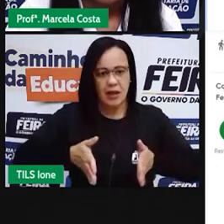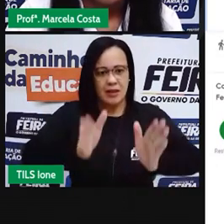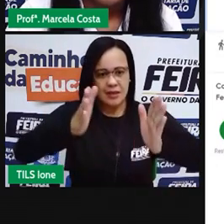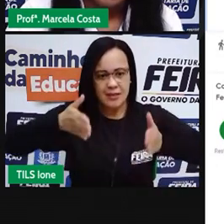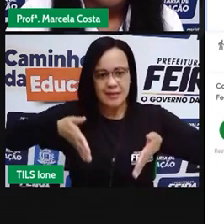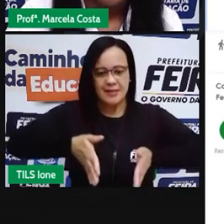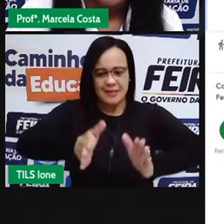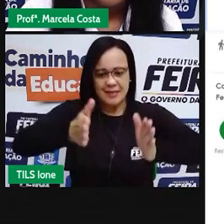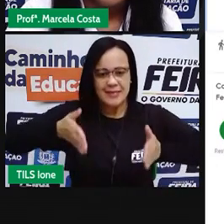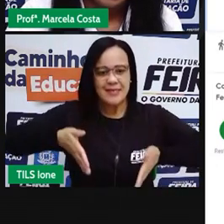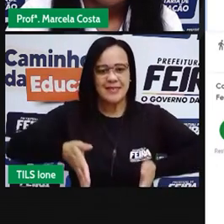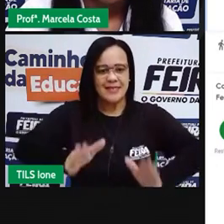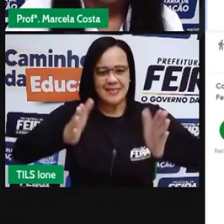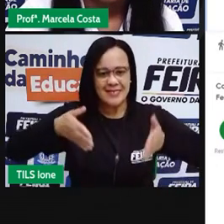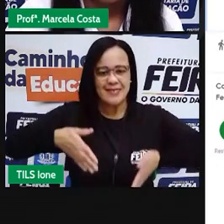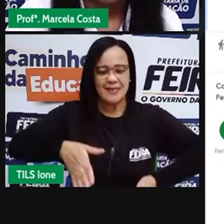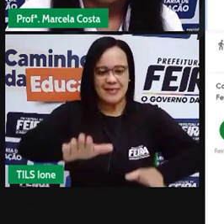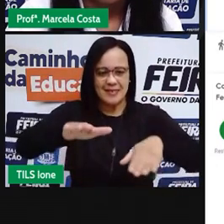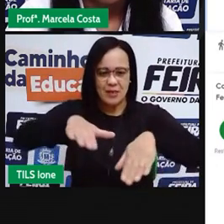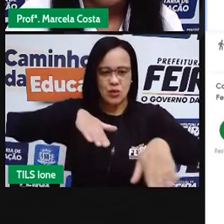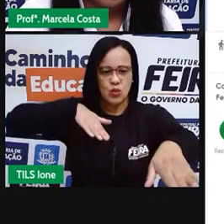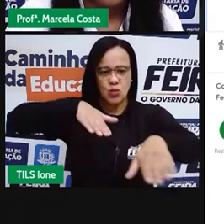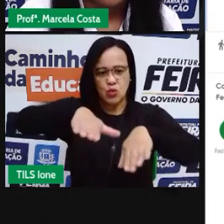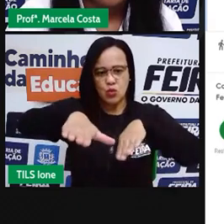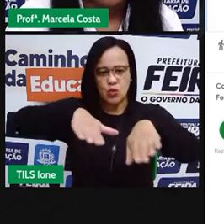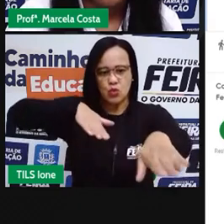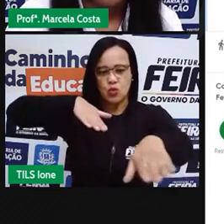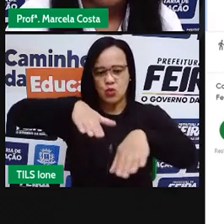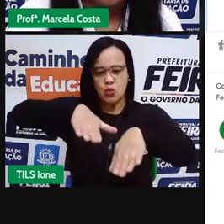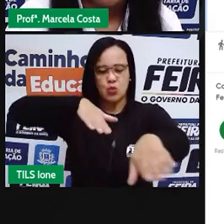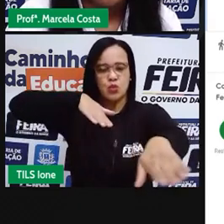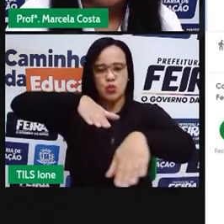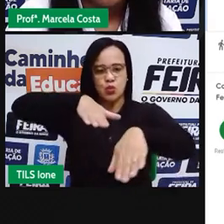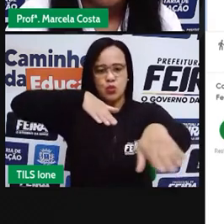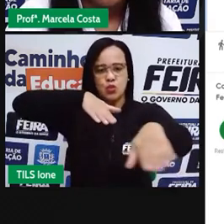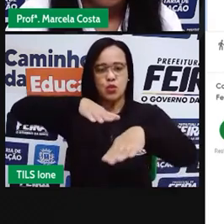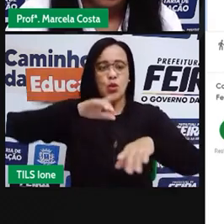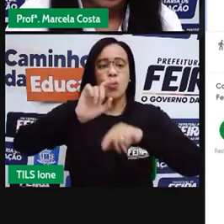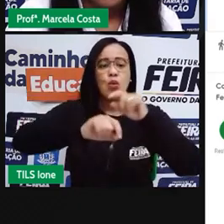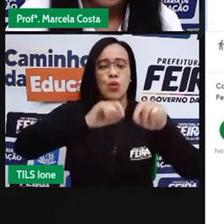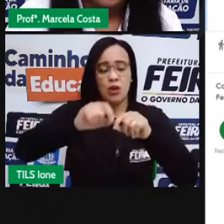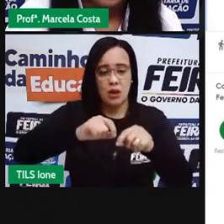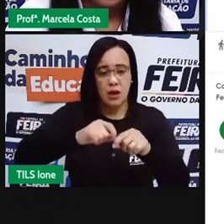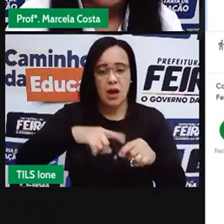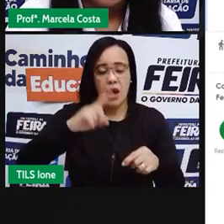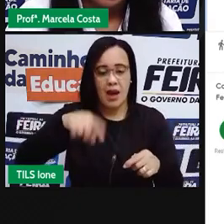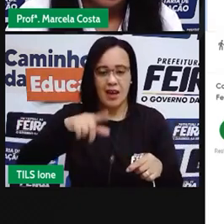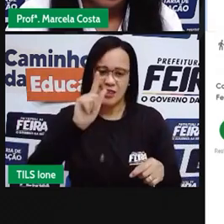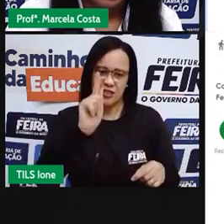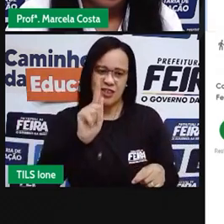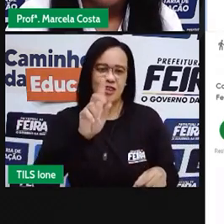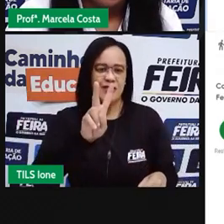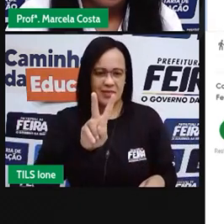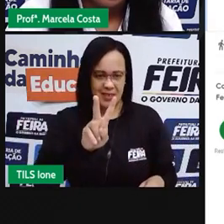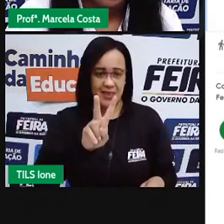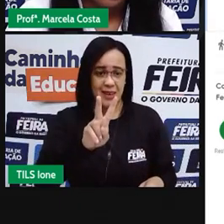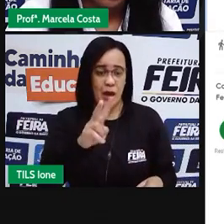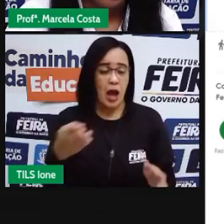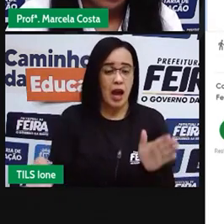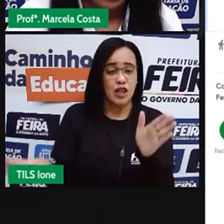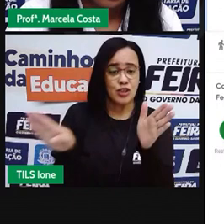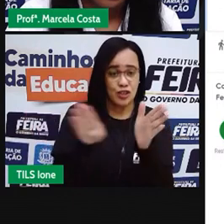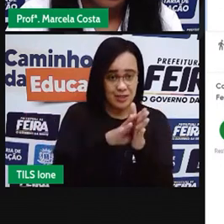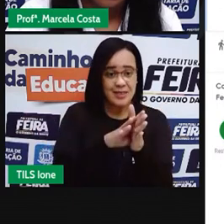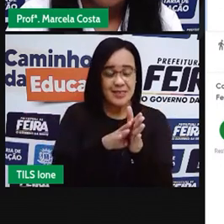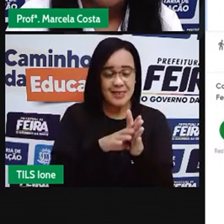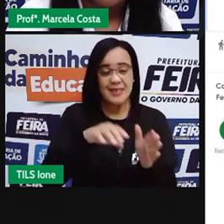na Avenida Senhor dos Passos. Então, aqui é a Avenida Senhor